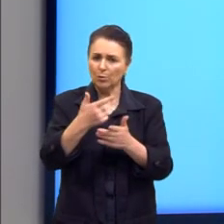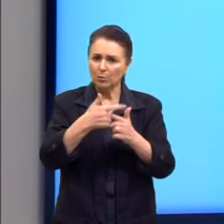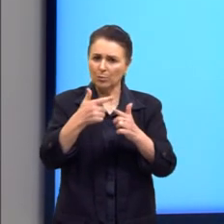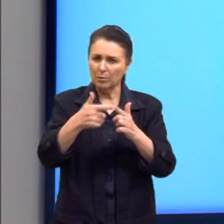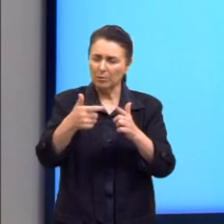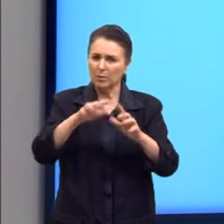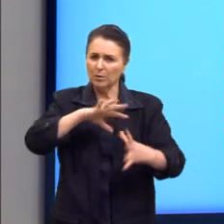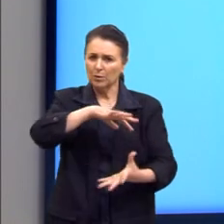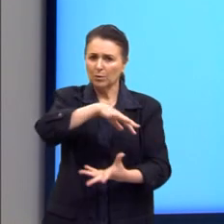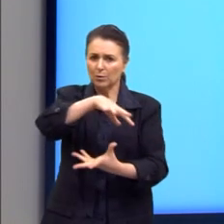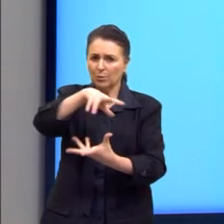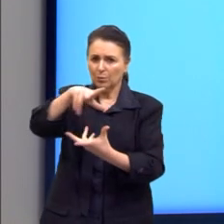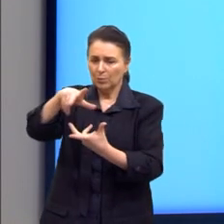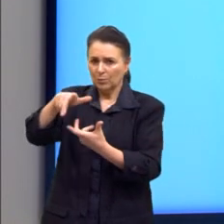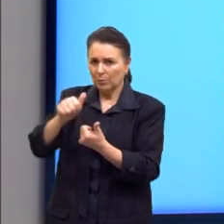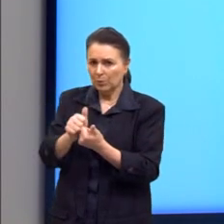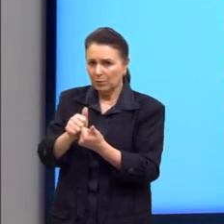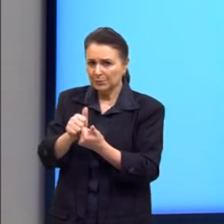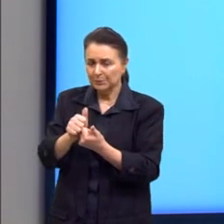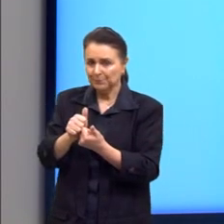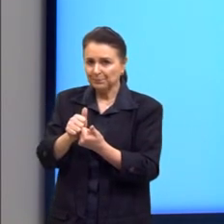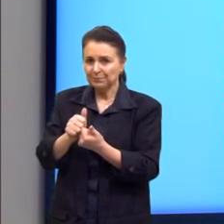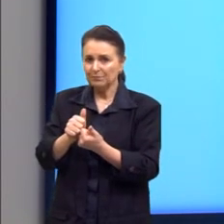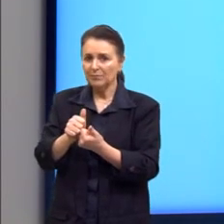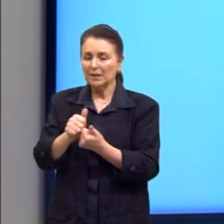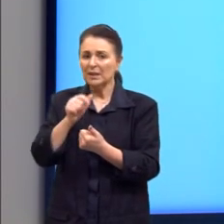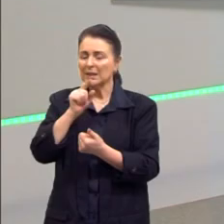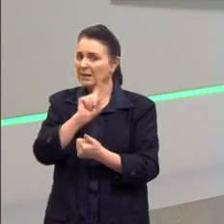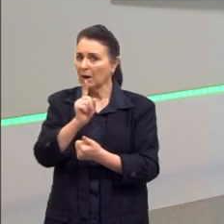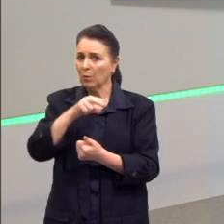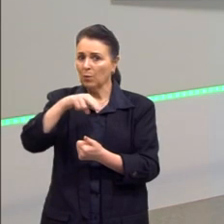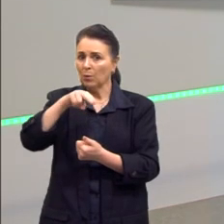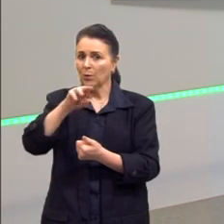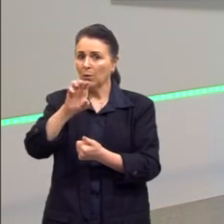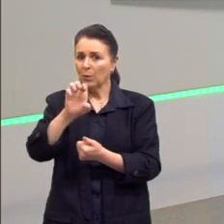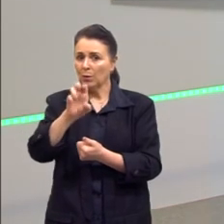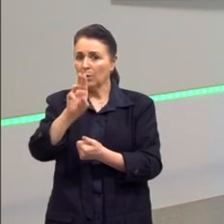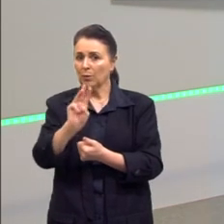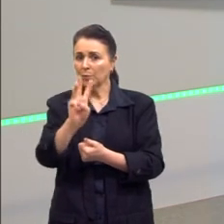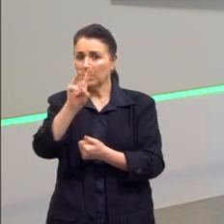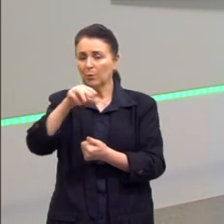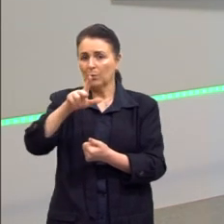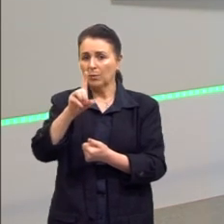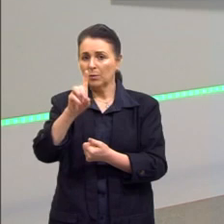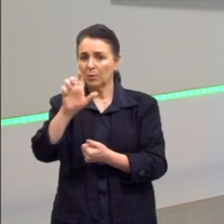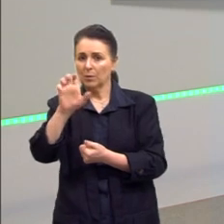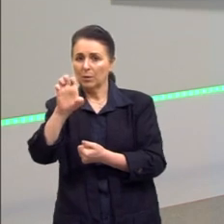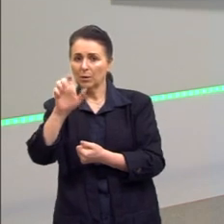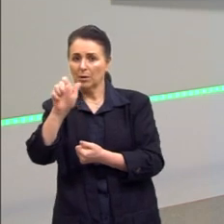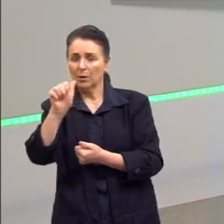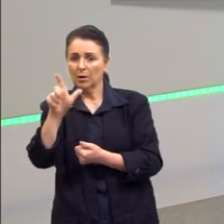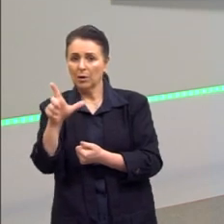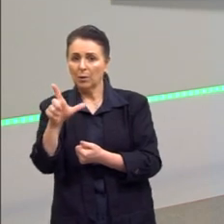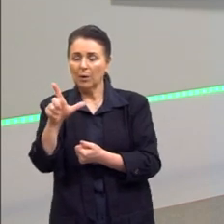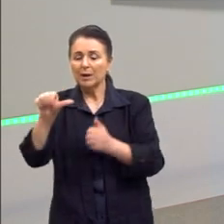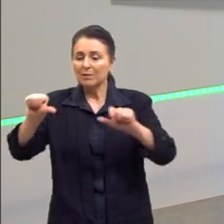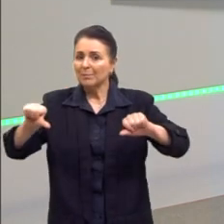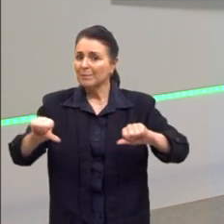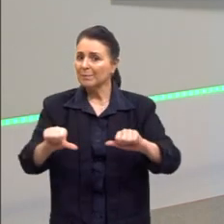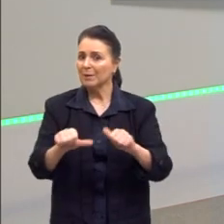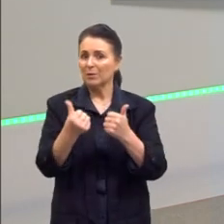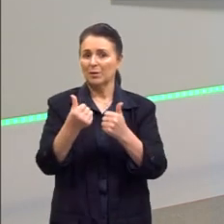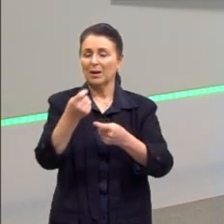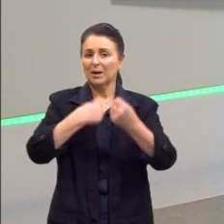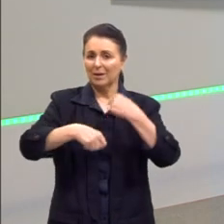Não. O New Deal, ele vai ser a resposta à crise de 1929. Vai ser o que vai salvar a economia americana dessa crise. Então, a